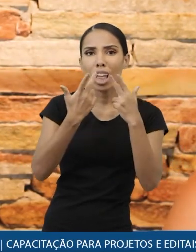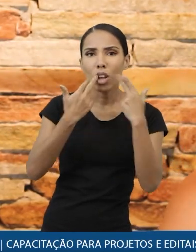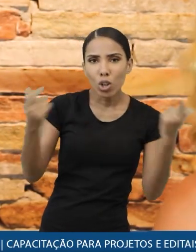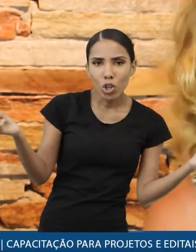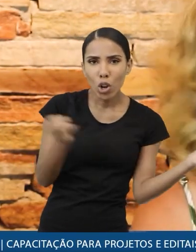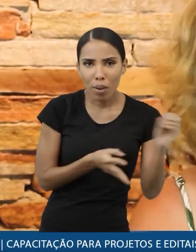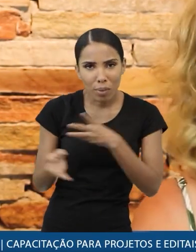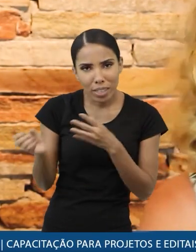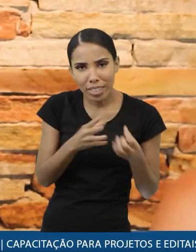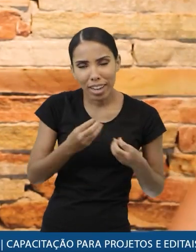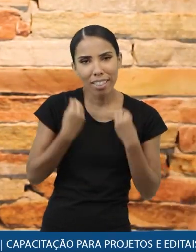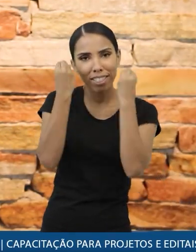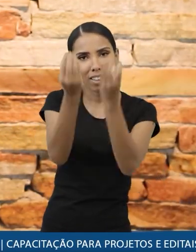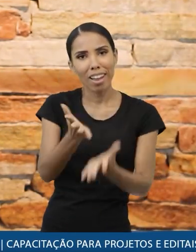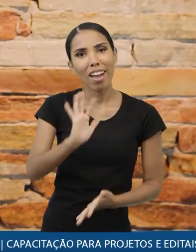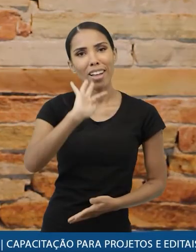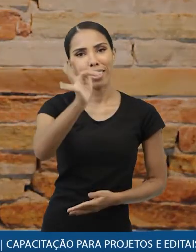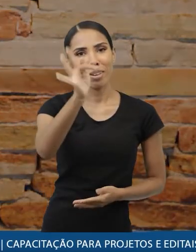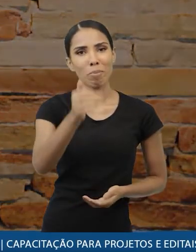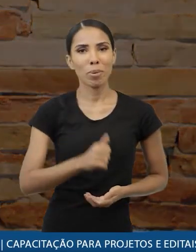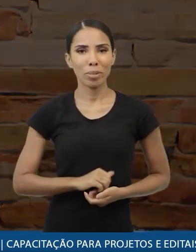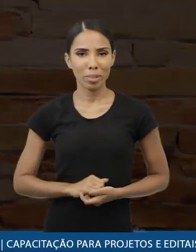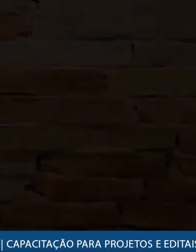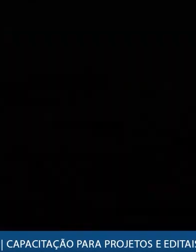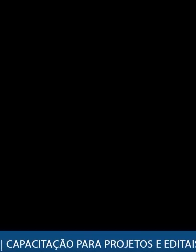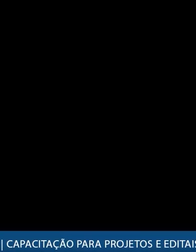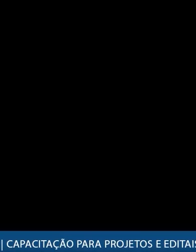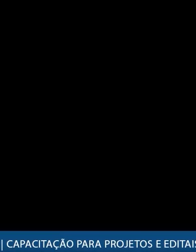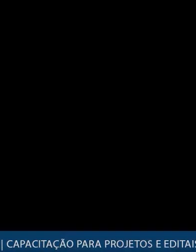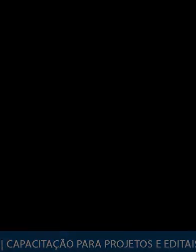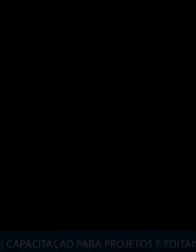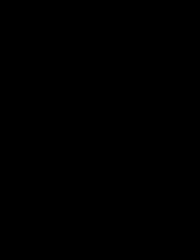notícias e mais novidades é isso até a próxima tchau